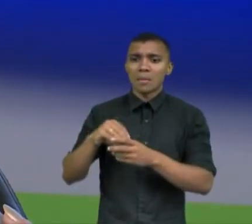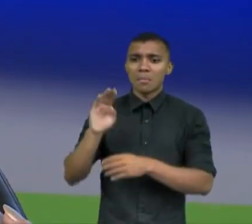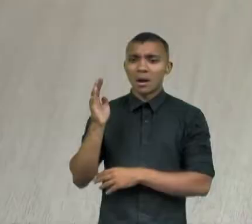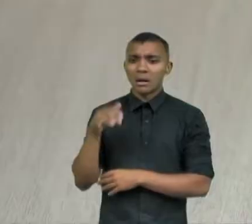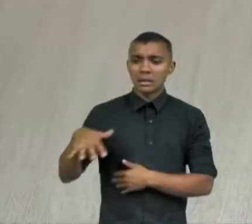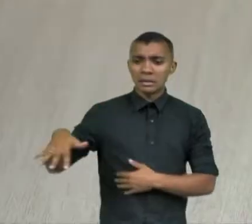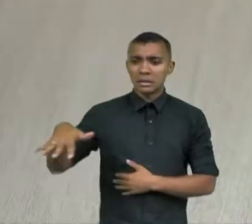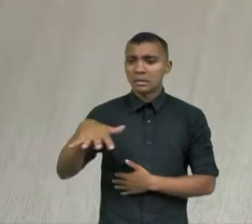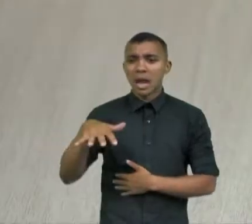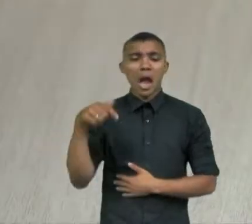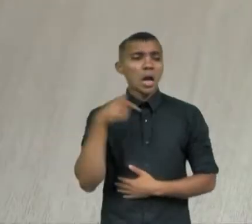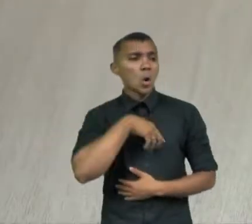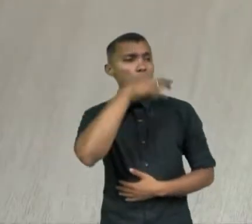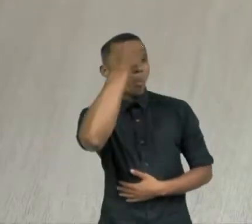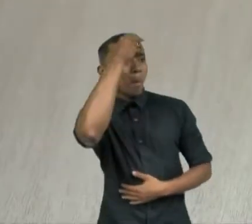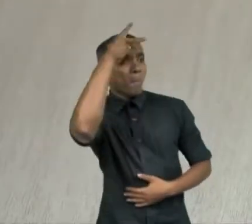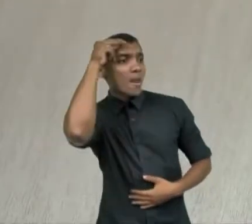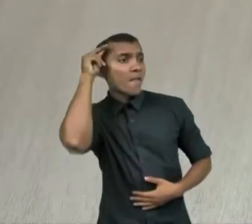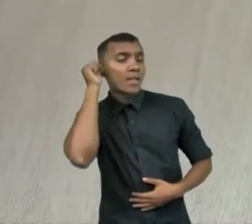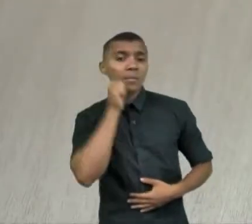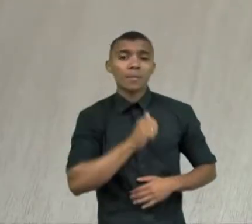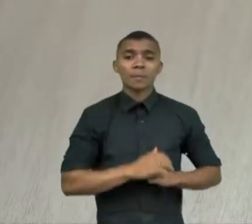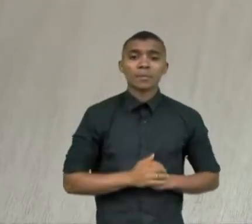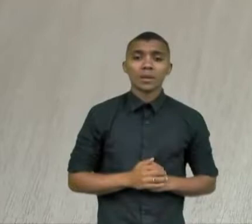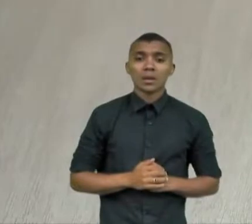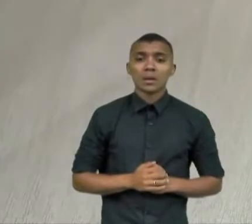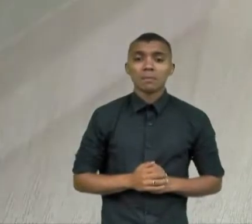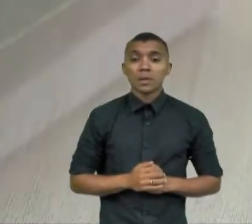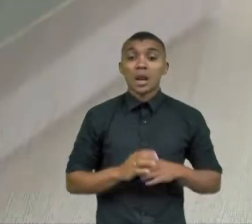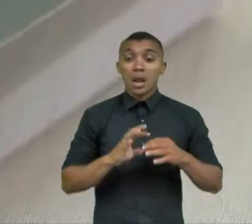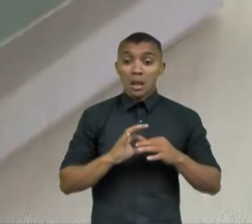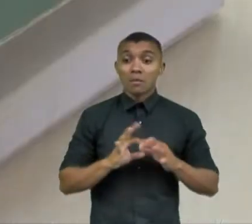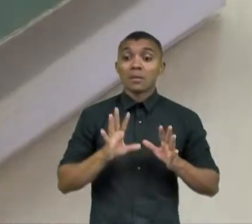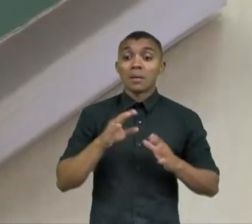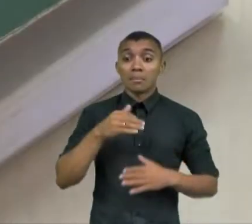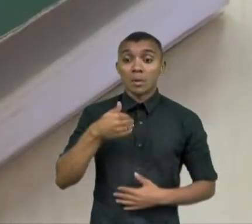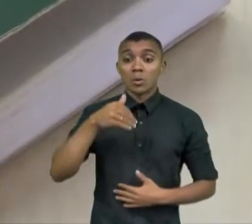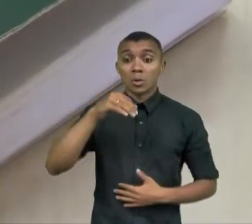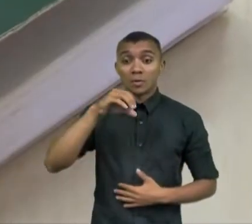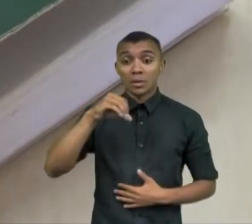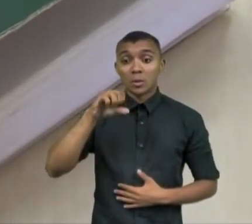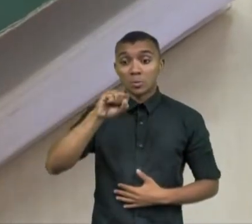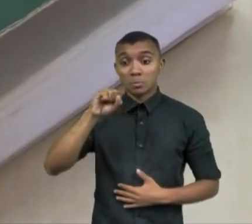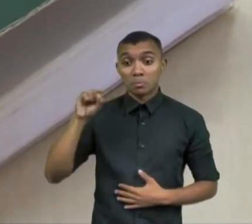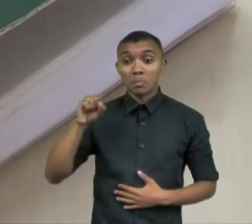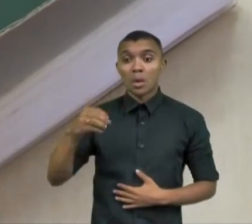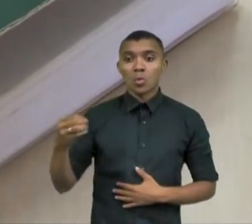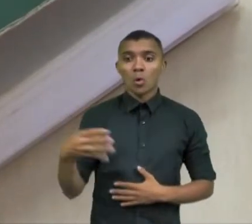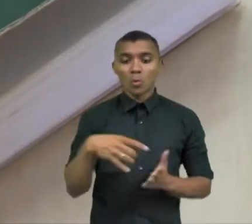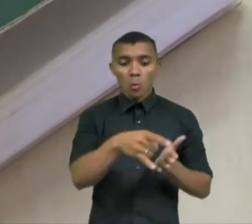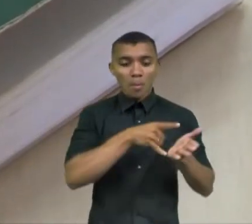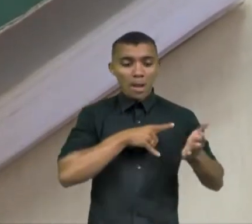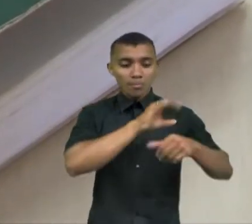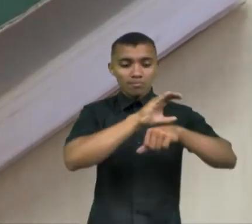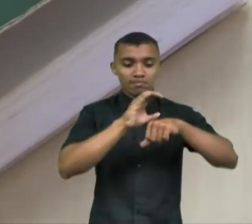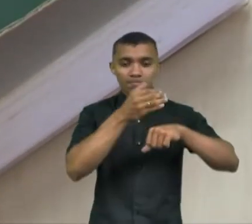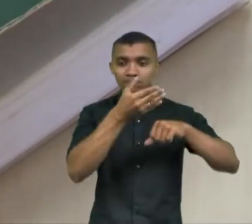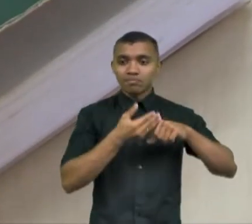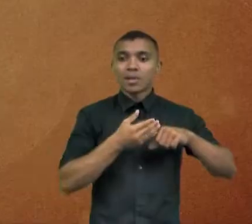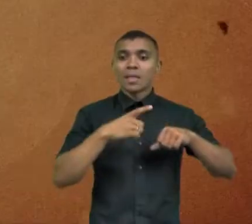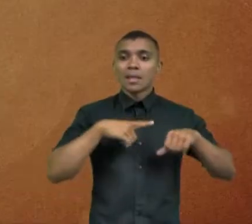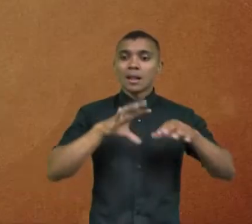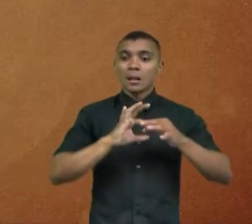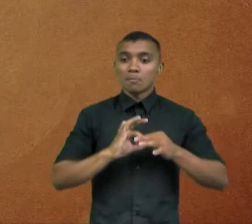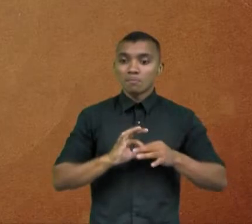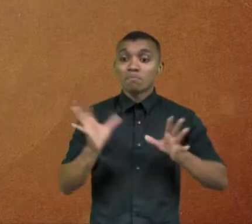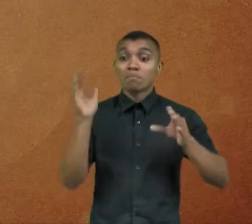prefeita. Promulgada em 1988, a nova Constituição estabeleceu eleições diretas